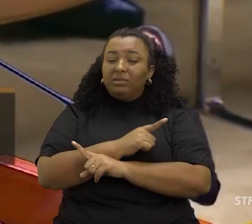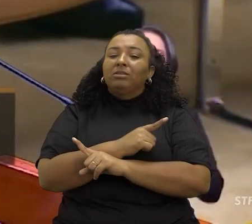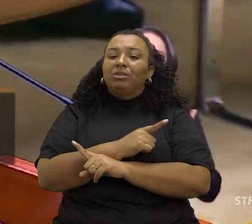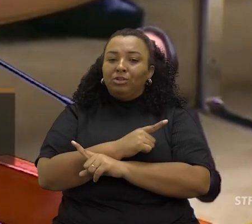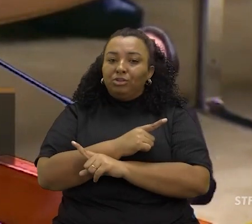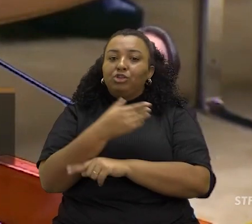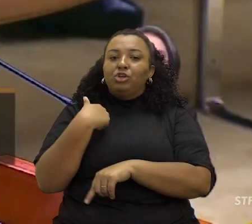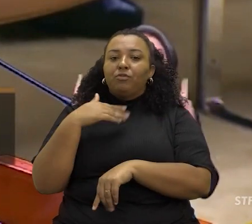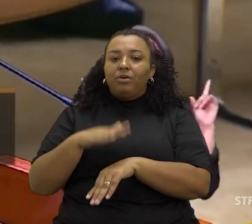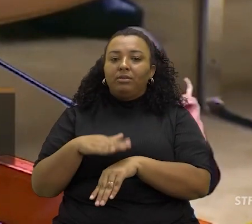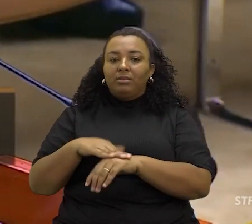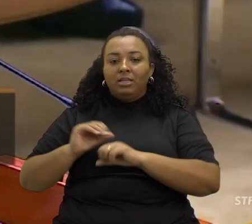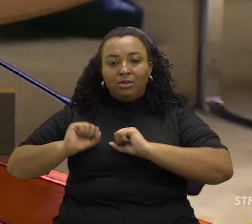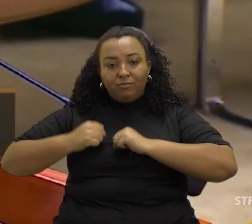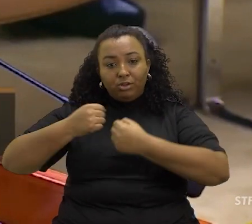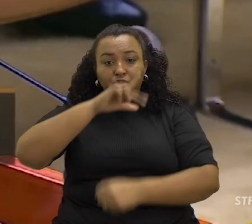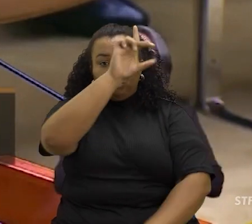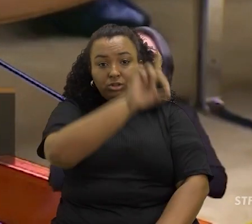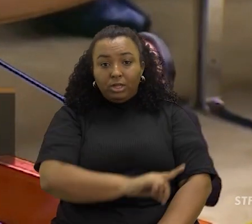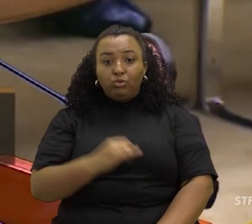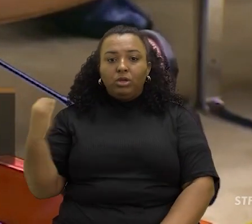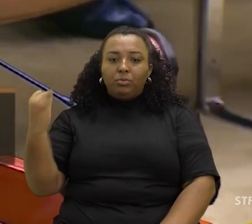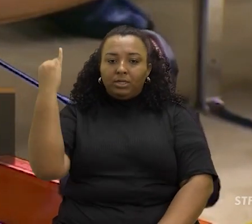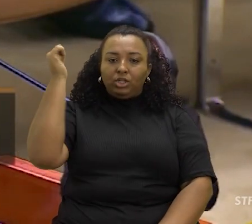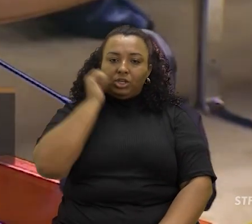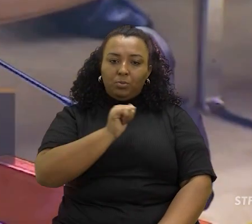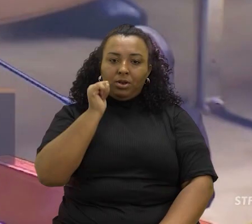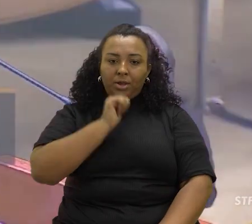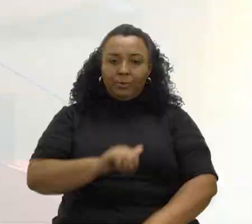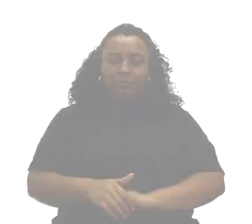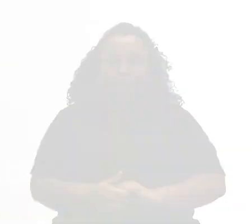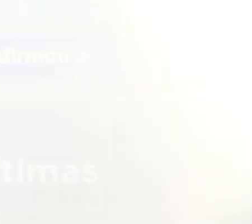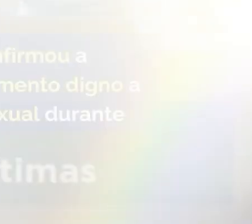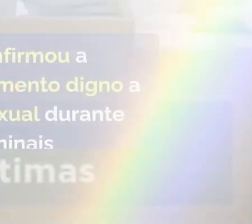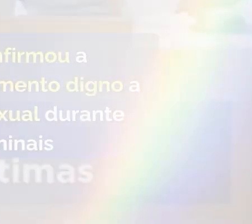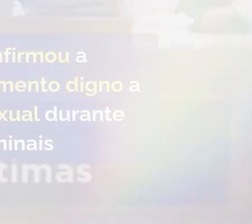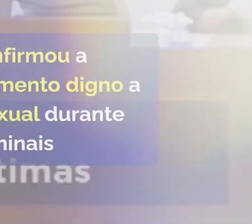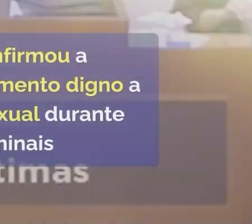e árdua de fazer a defesa dos direitos fundamentais da mulher.